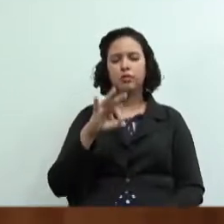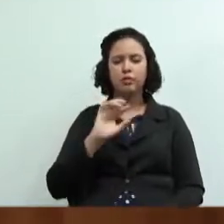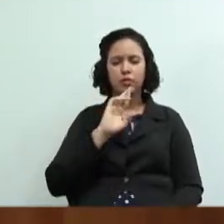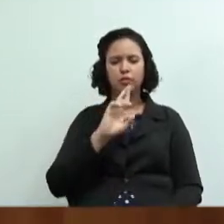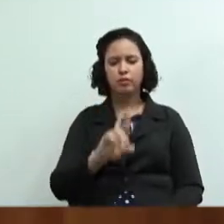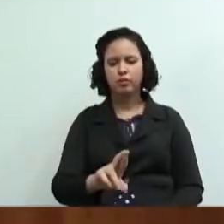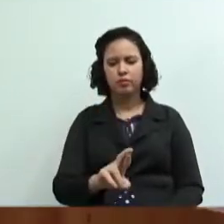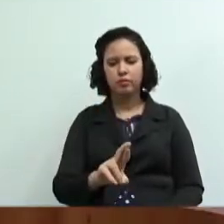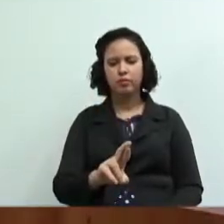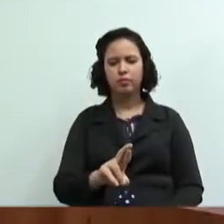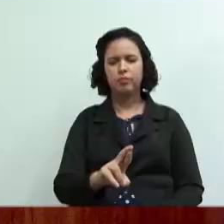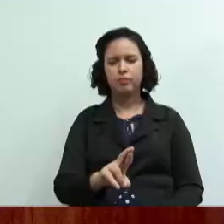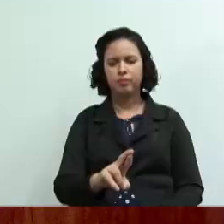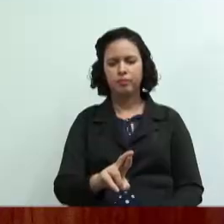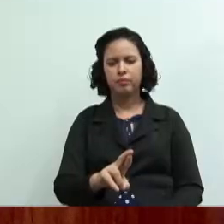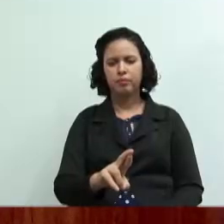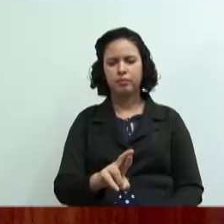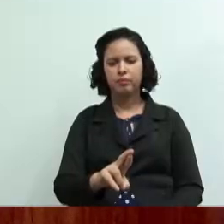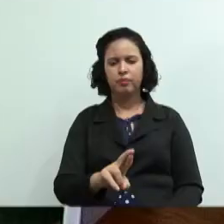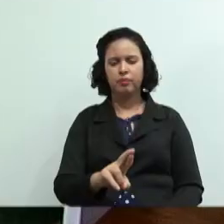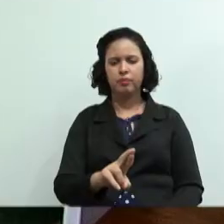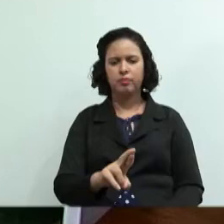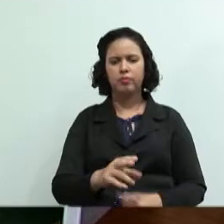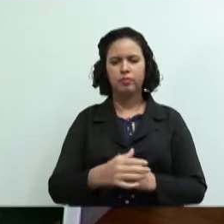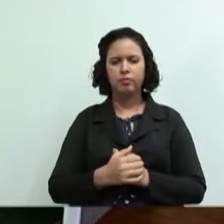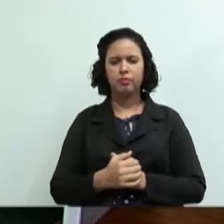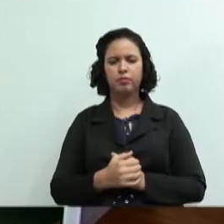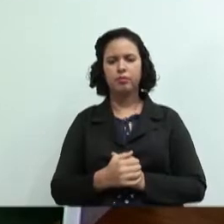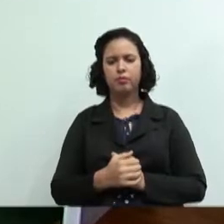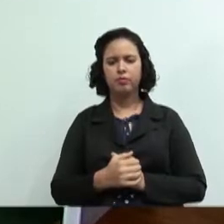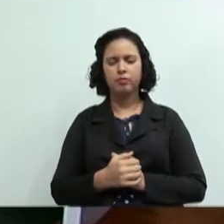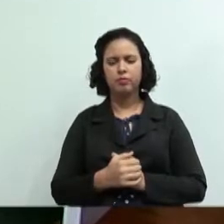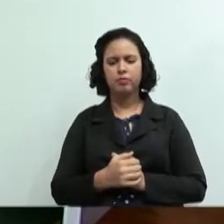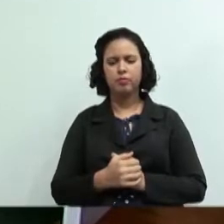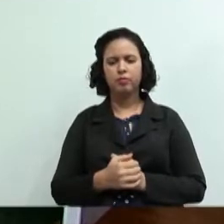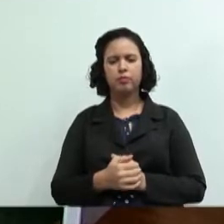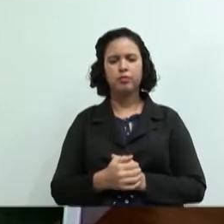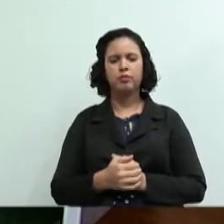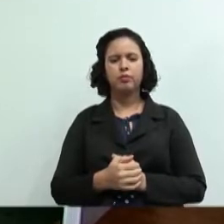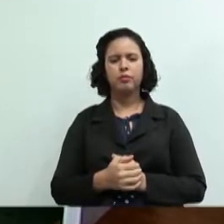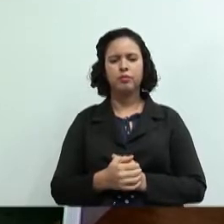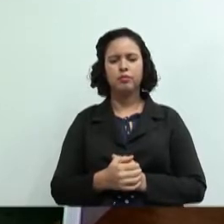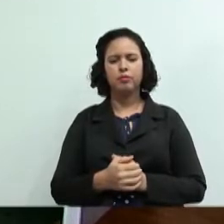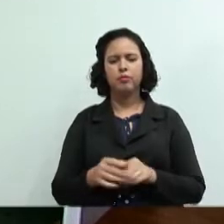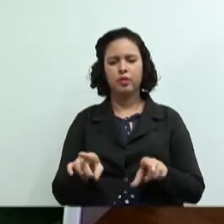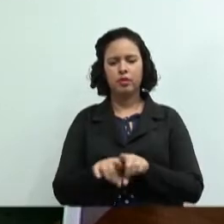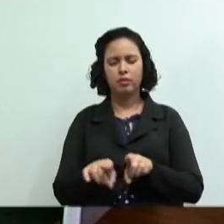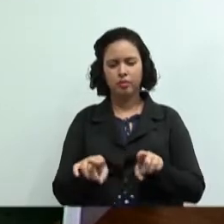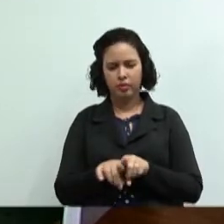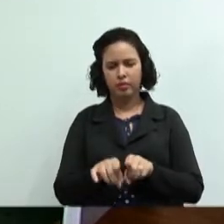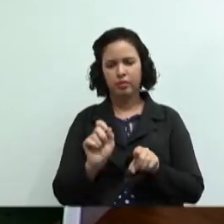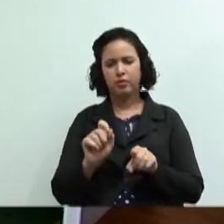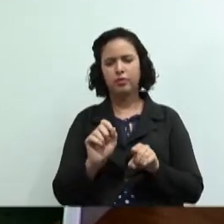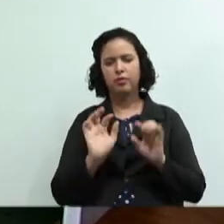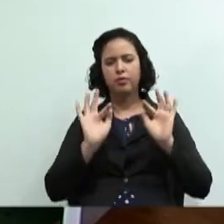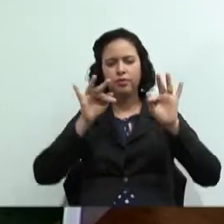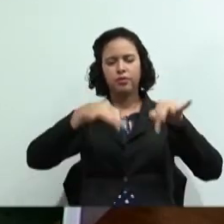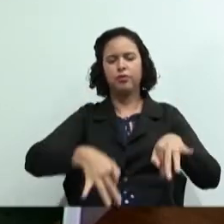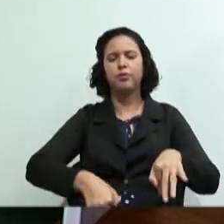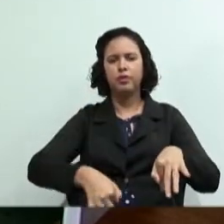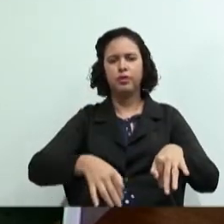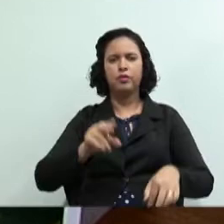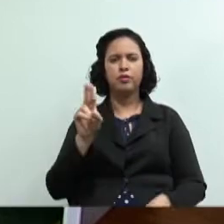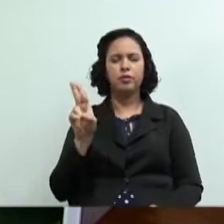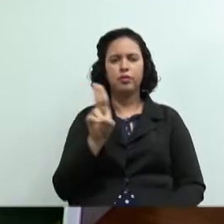coisa quantos por cento responderam tiveram outra resposta e a conclusão também vai aqui o